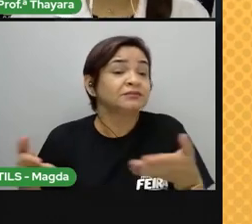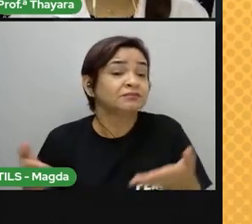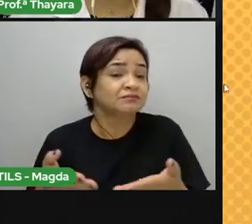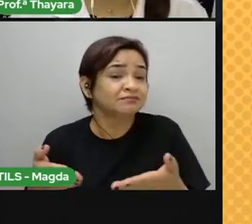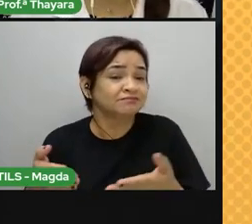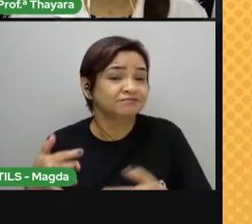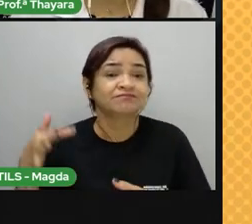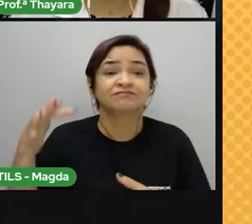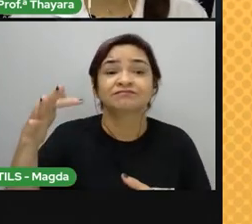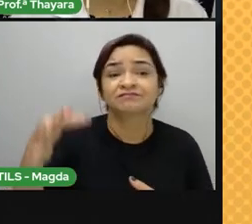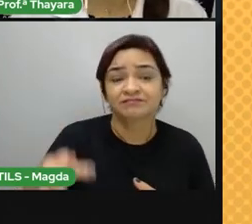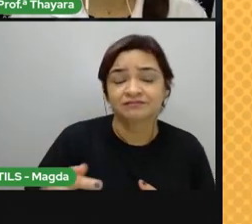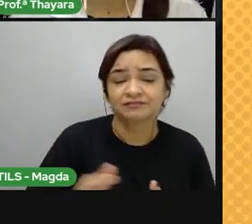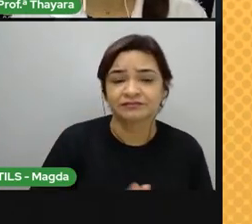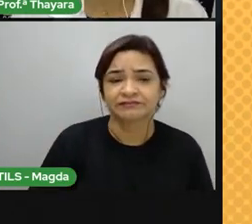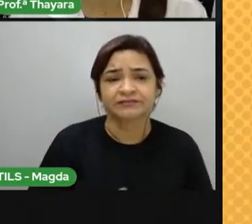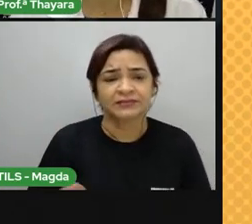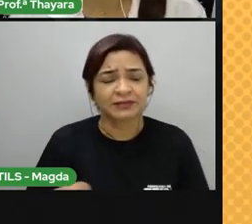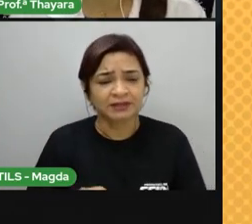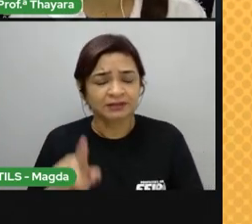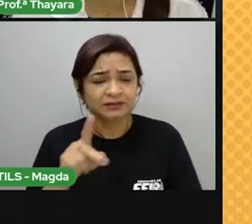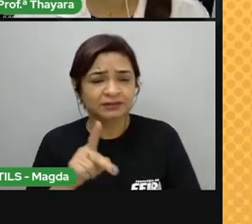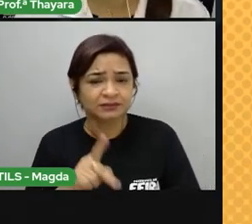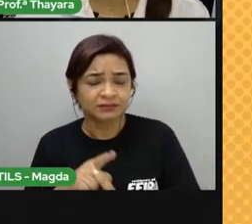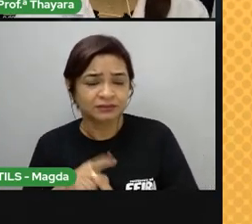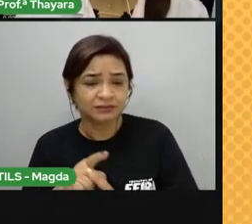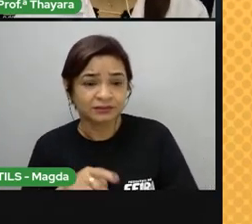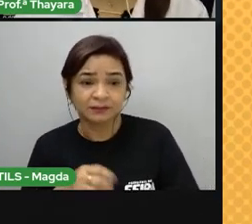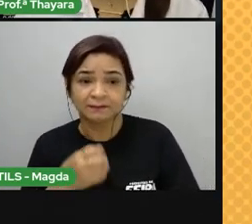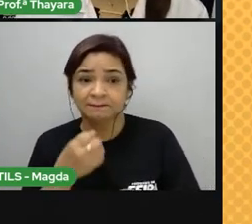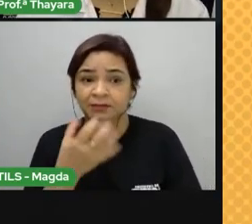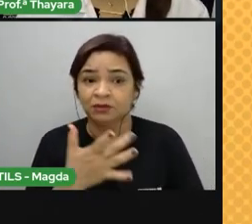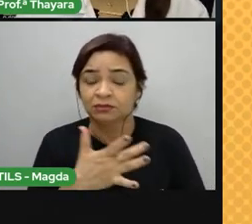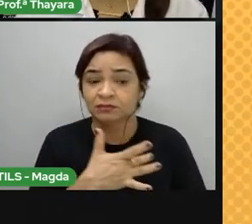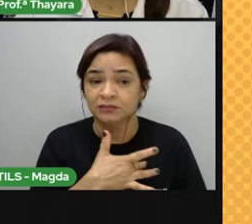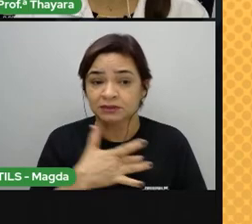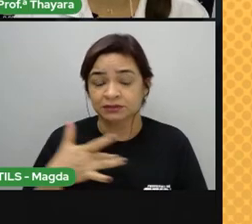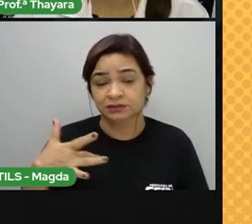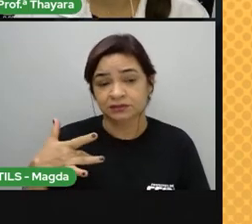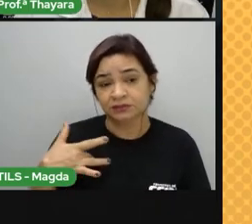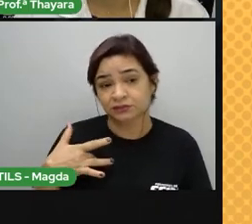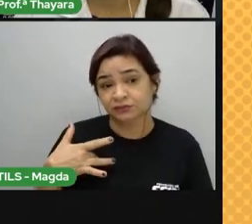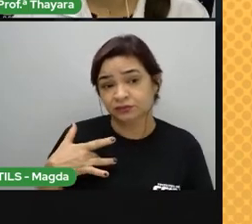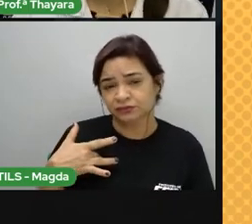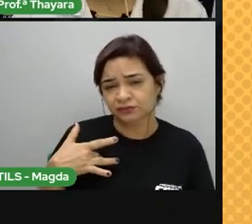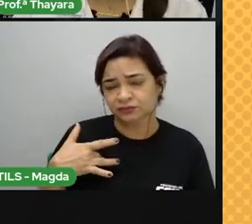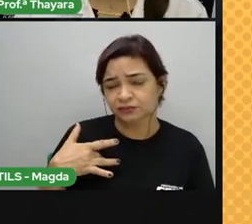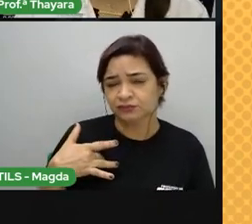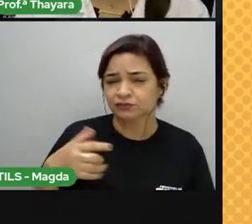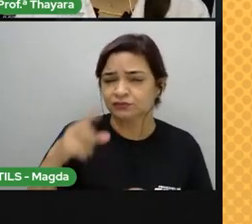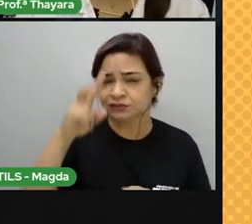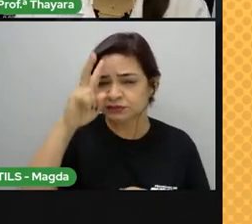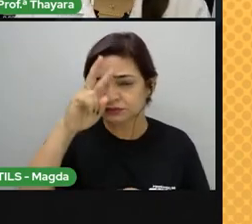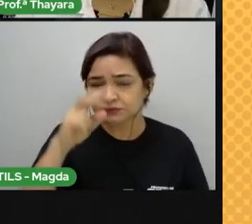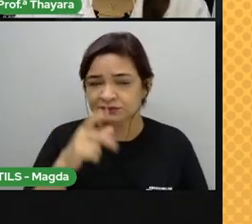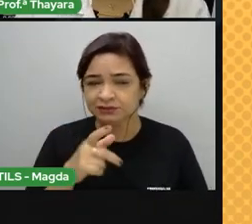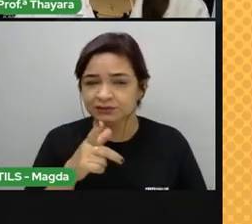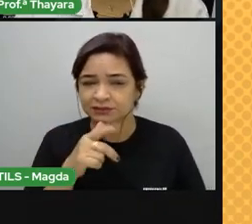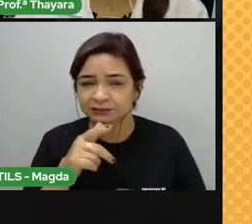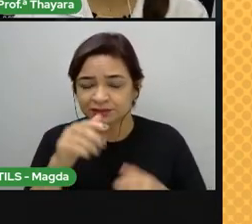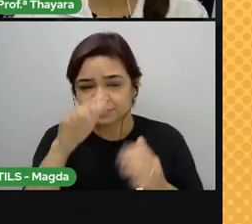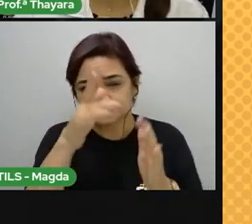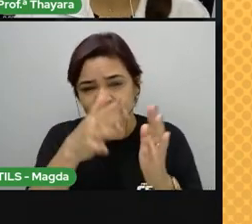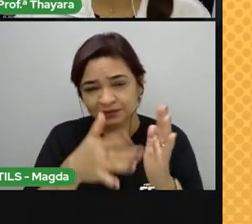E, além disso, algumas rochas podem ter propriedades medicinais. É o caso que tem aquelas fontes, que muita gente fala que são fontes